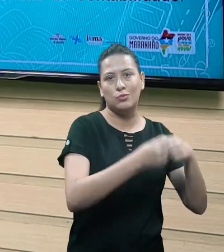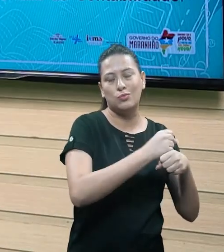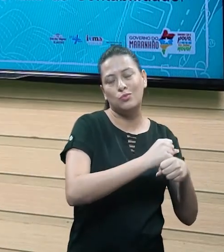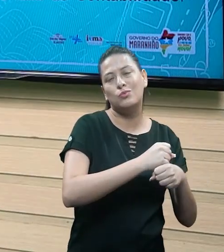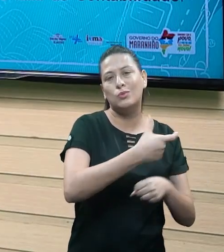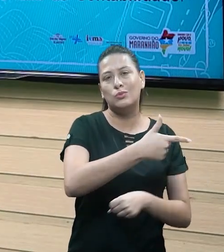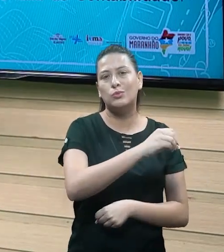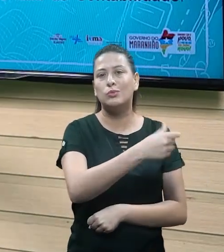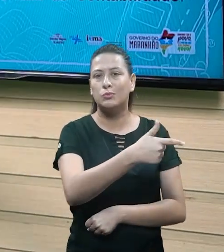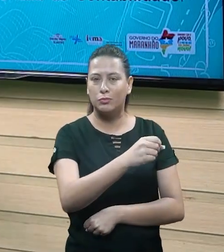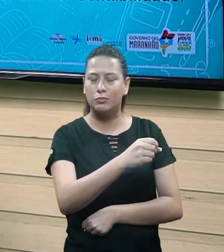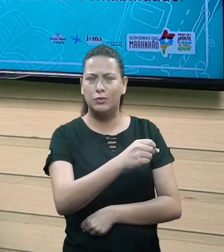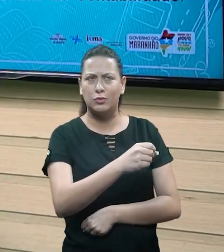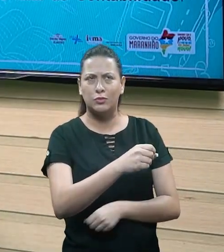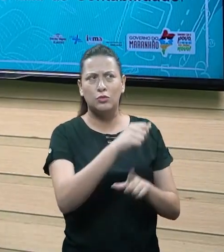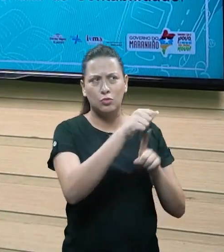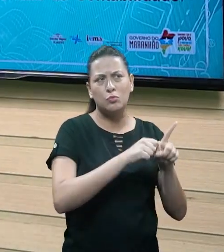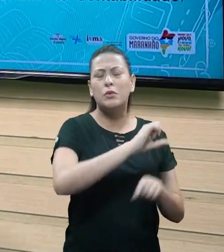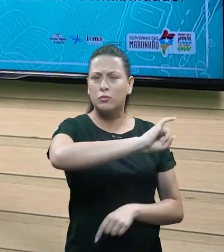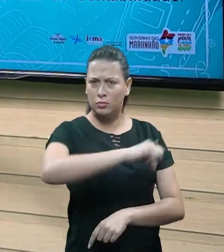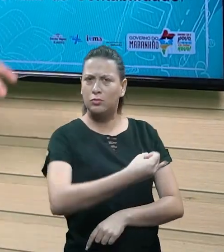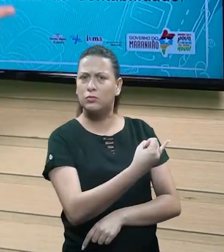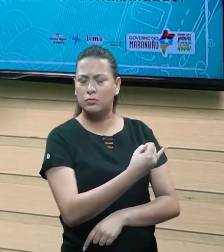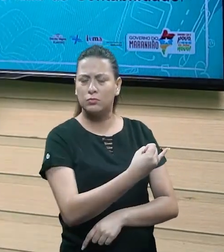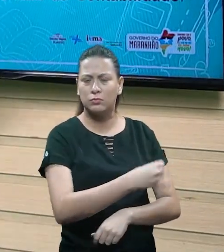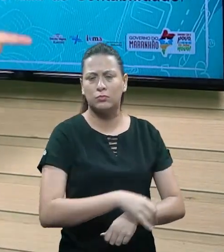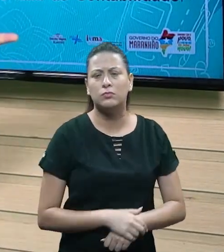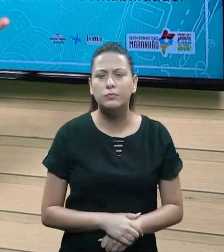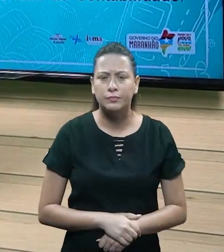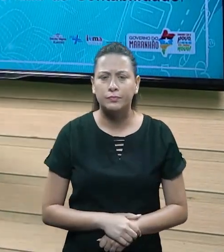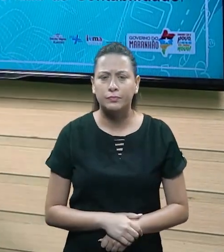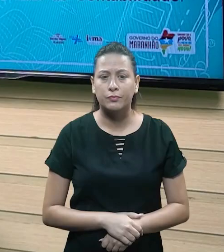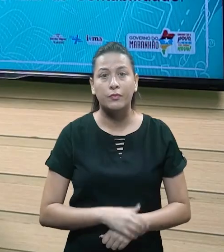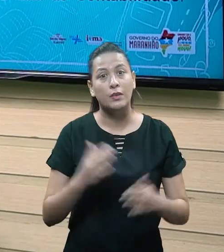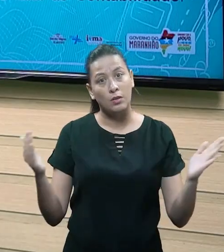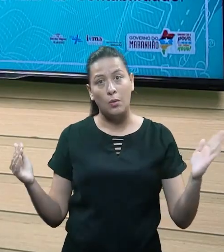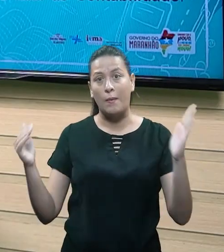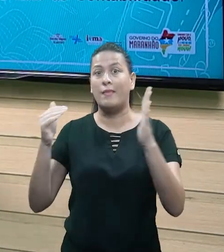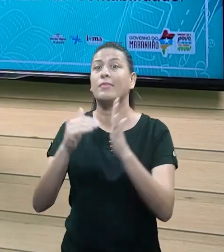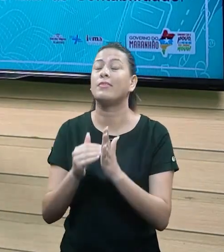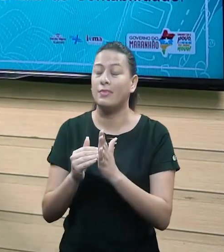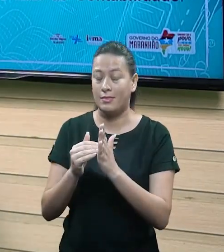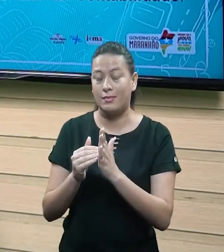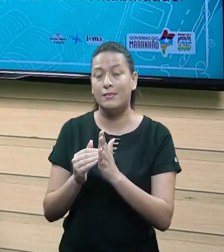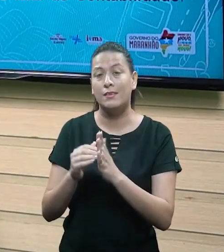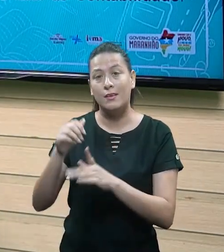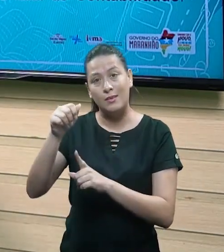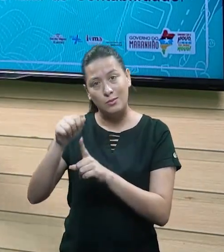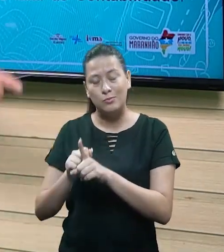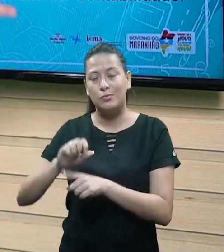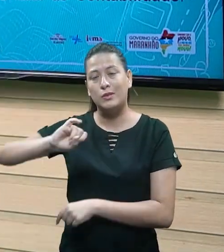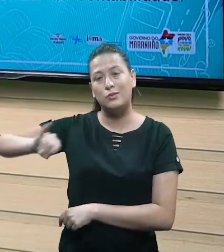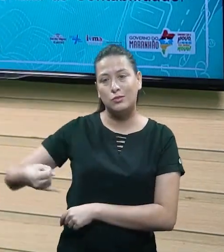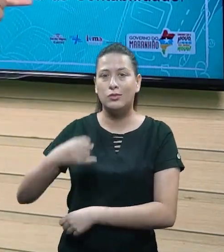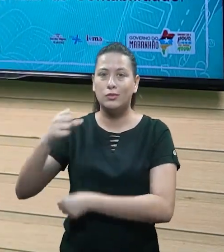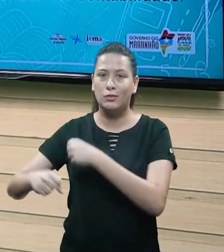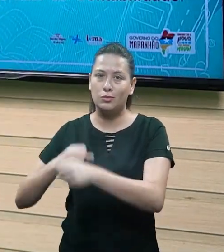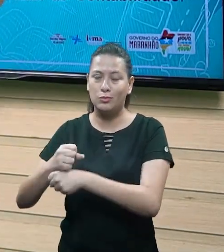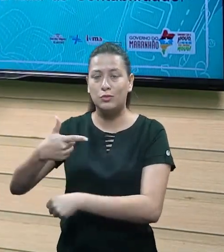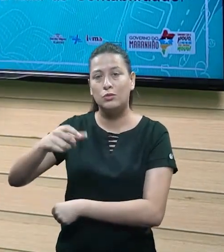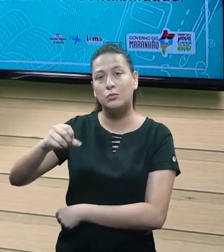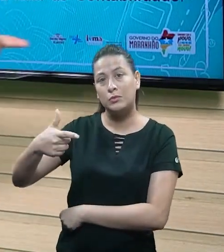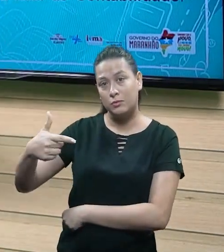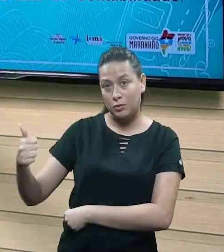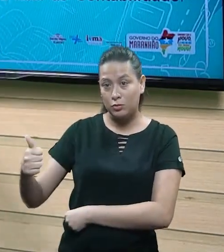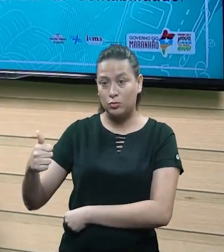até o início, no janeiro de 2020, vamos definir essa data, tá? Então, até janeiro de 2021, dessas 100 empresas que foram abertas, 48